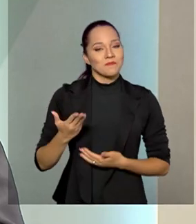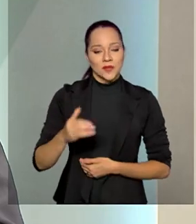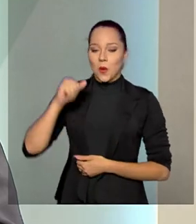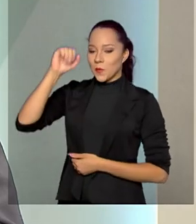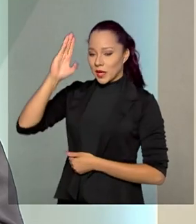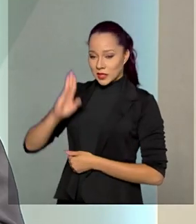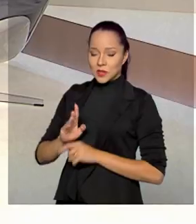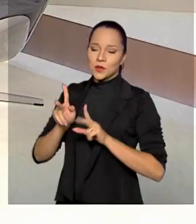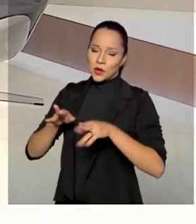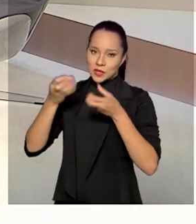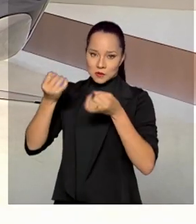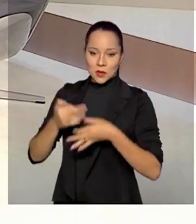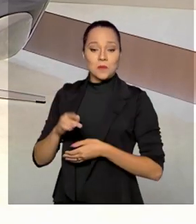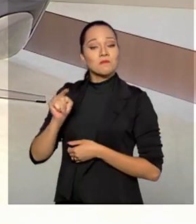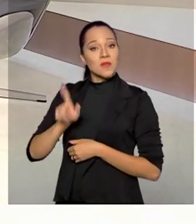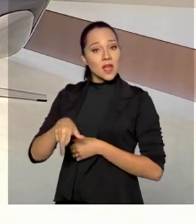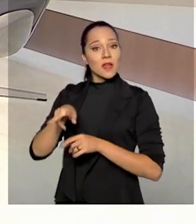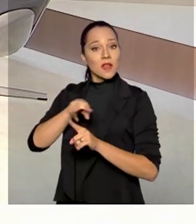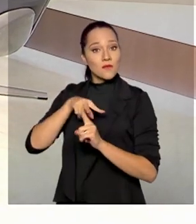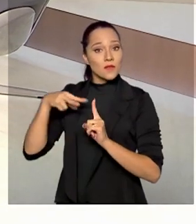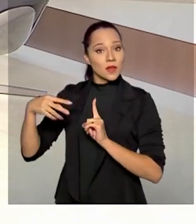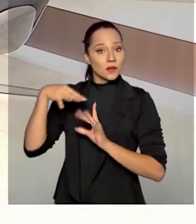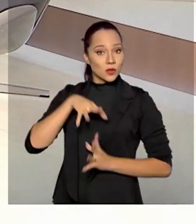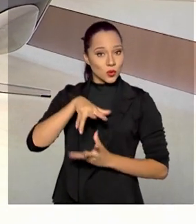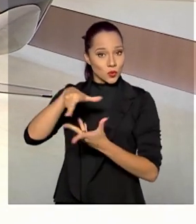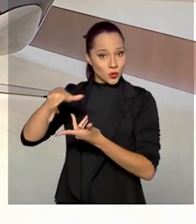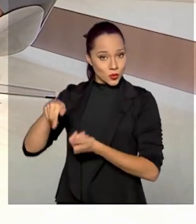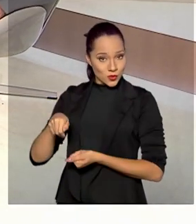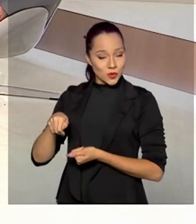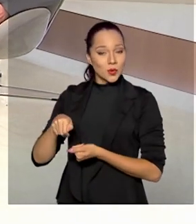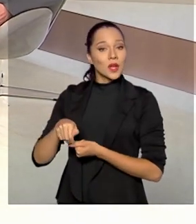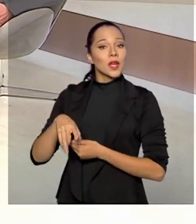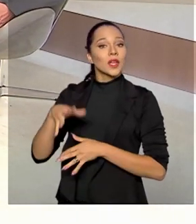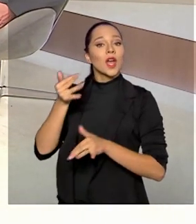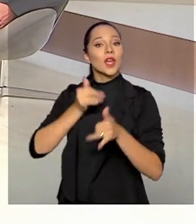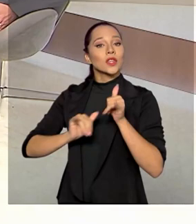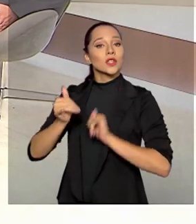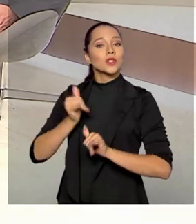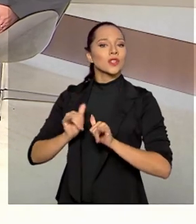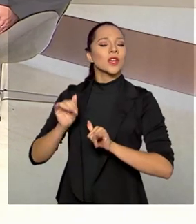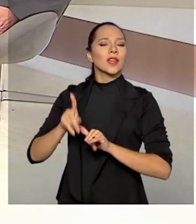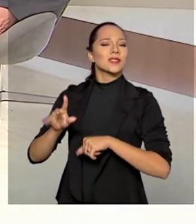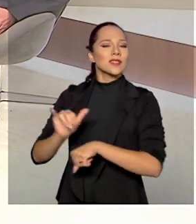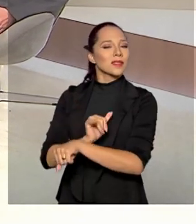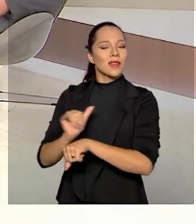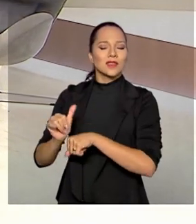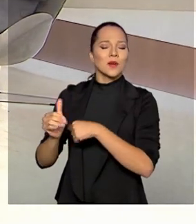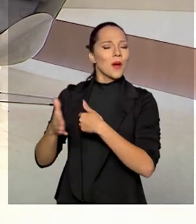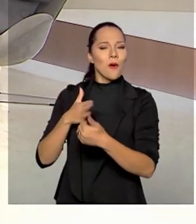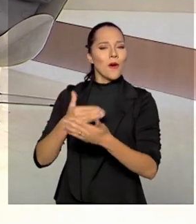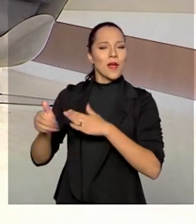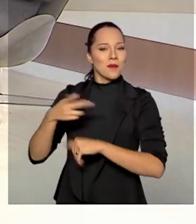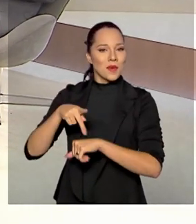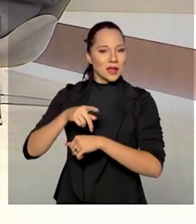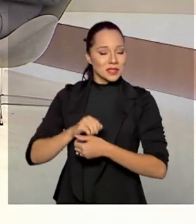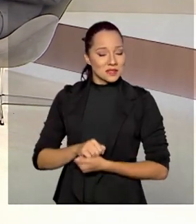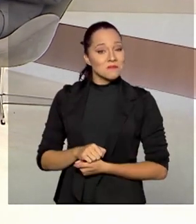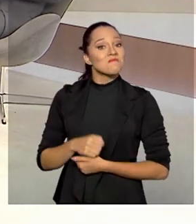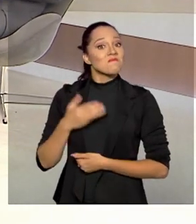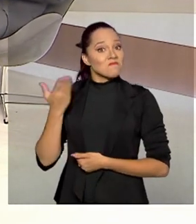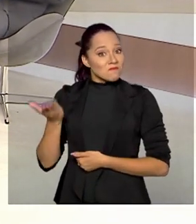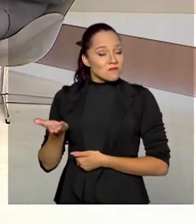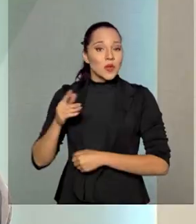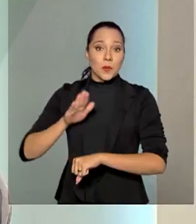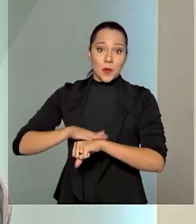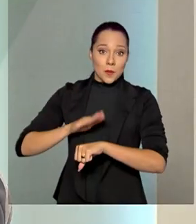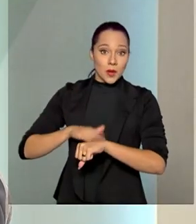bem colocou, é uma referência no mundo e a energia estratégica para qualquer país, ainda mais no momento